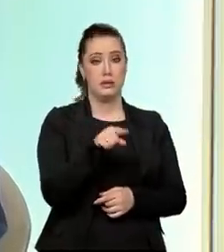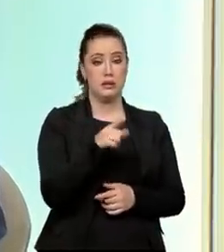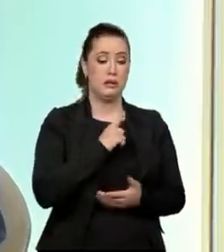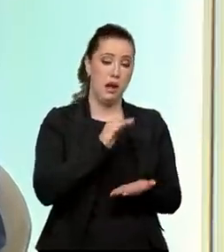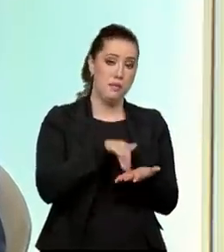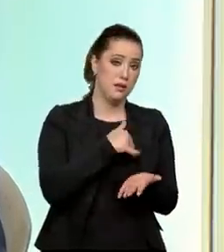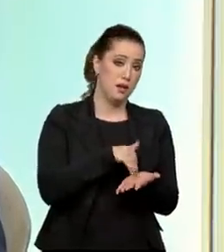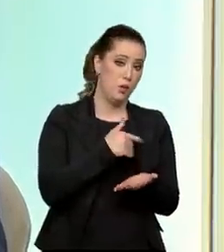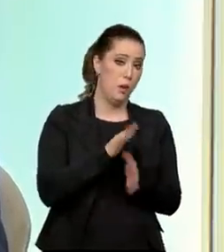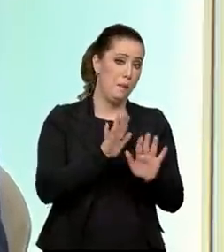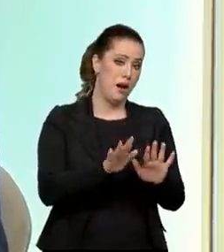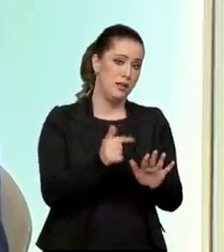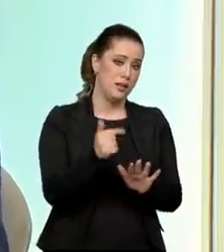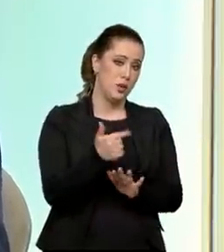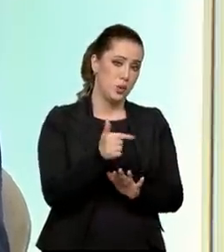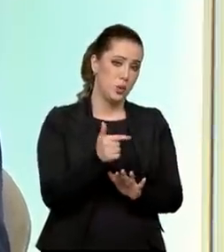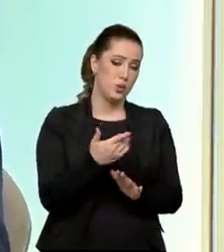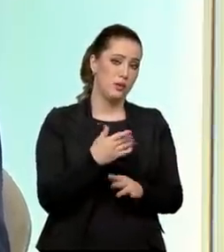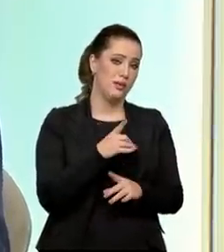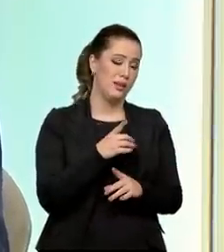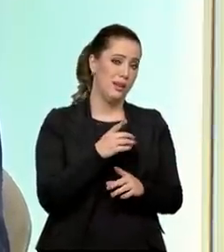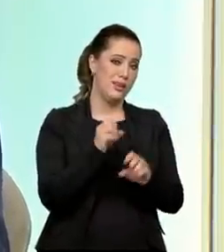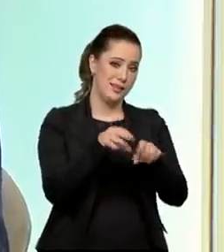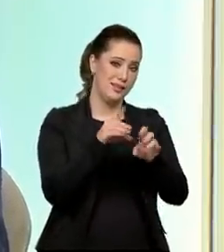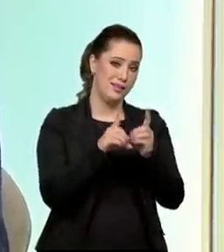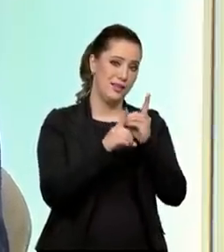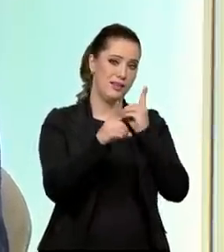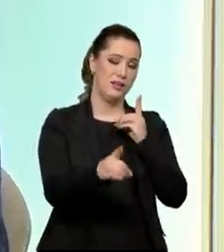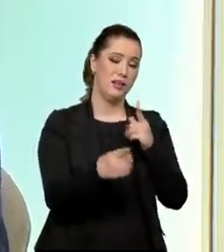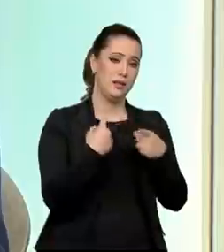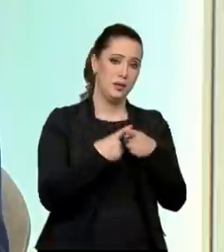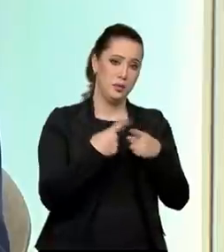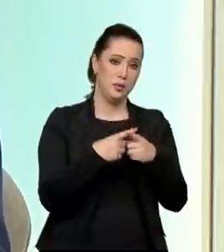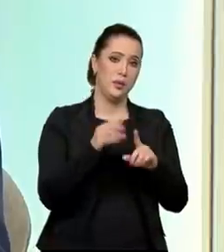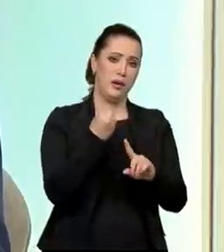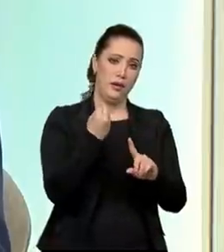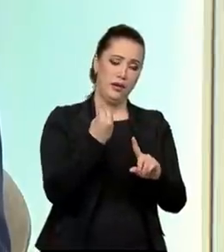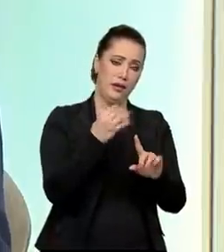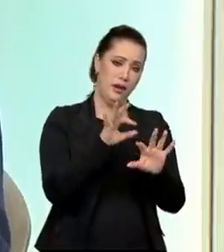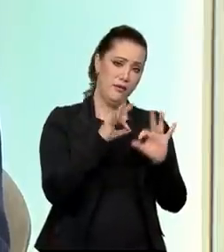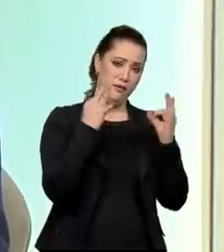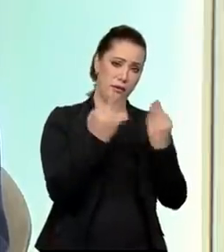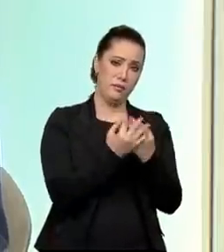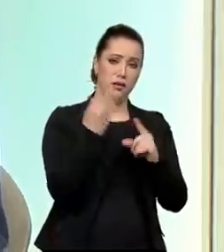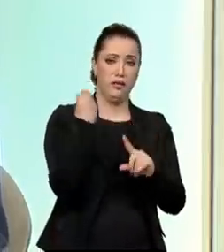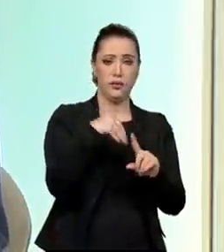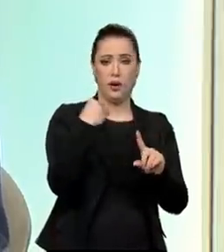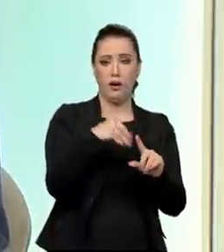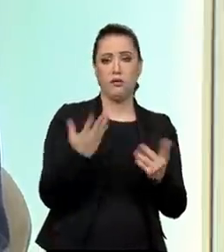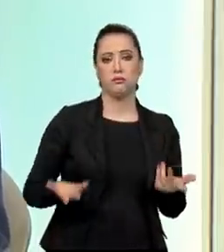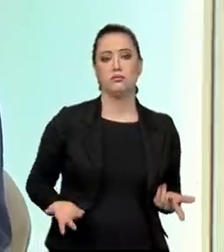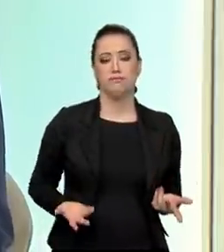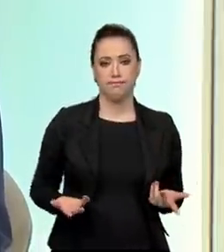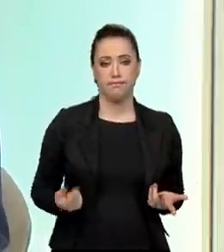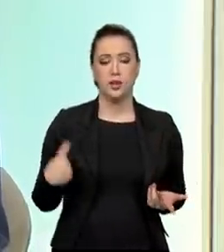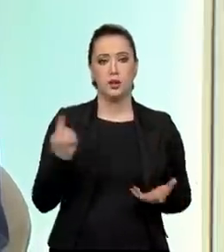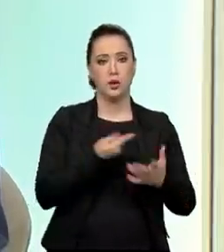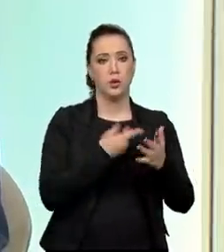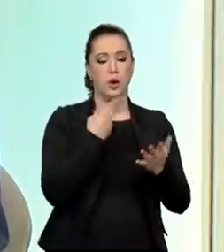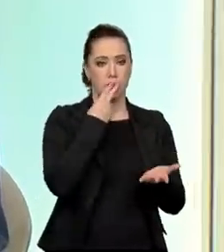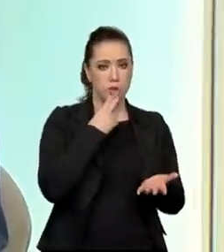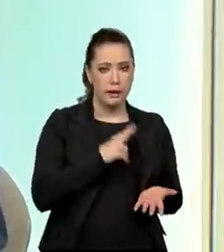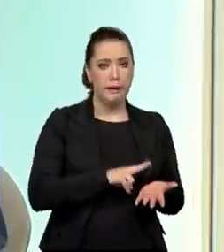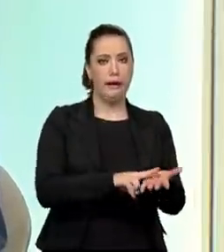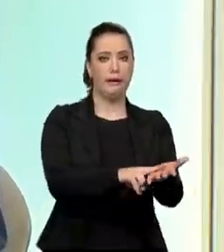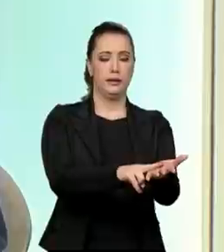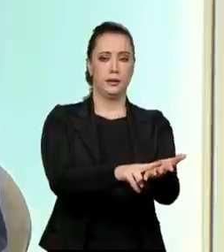matriculadas, mas não têm acesso ao ensino remoto, pelas condições de vulnerabilidade da sua família. Então, nós emitimos uma carta